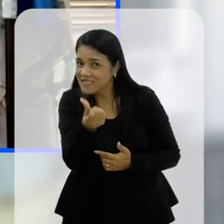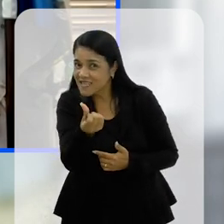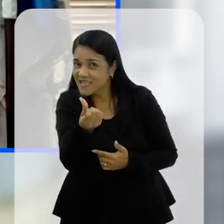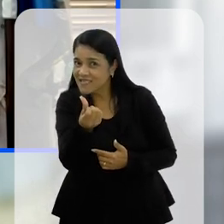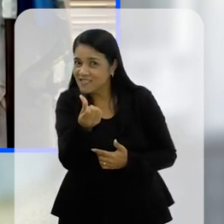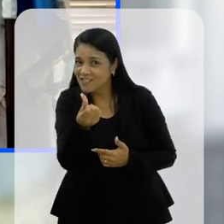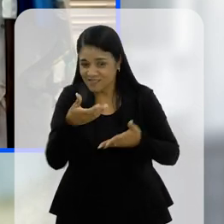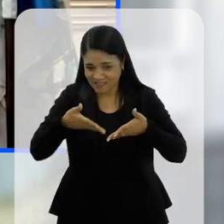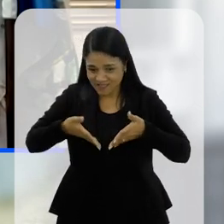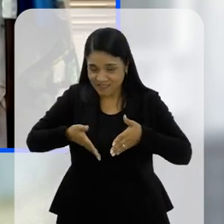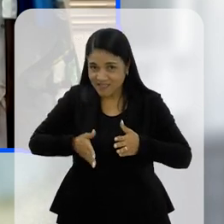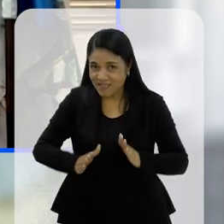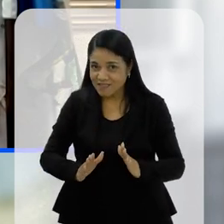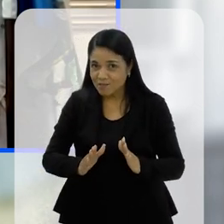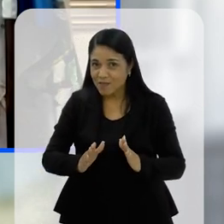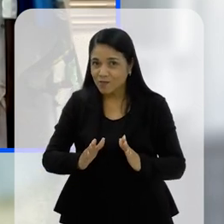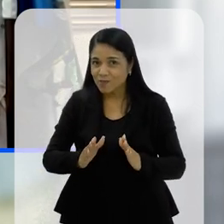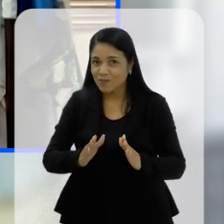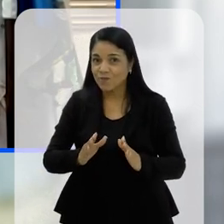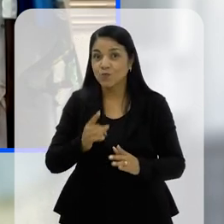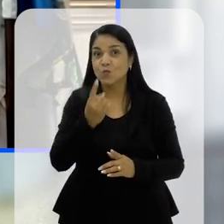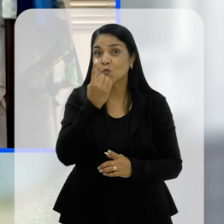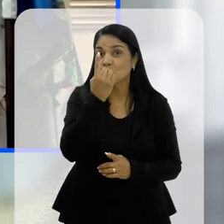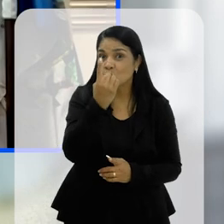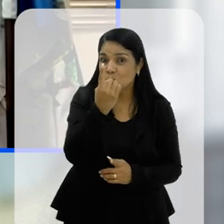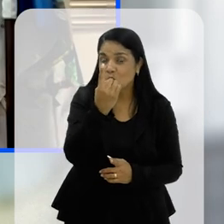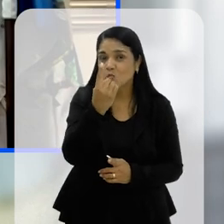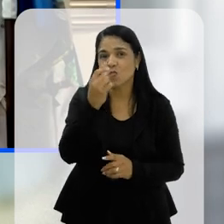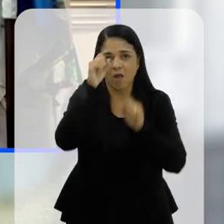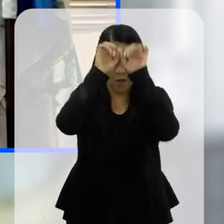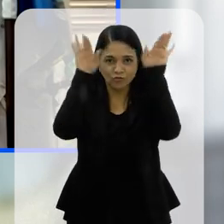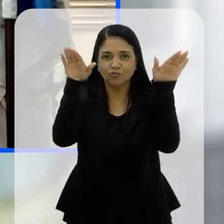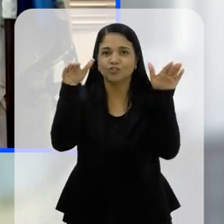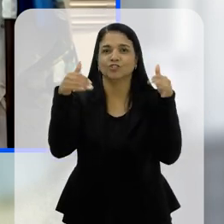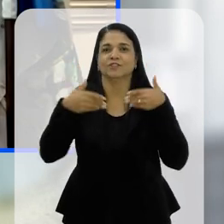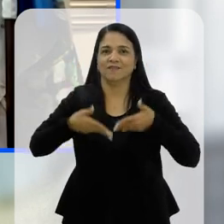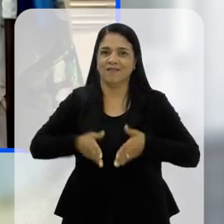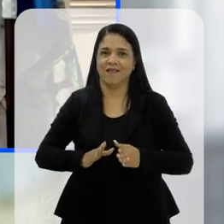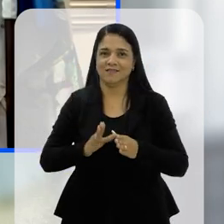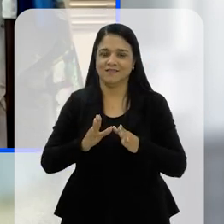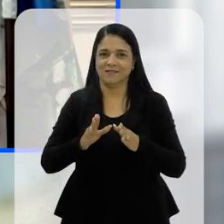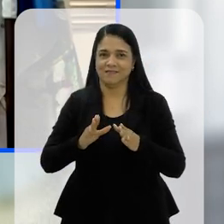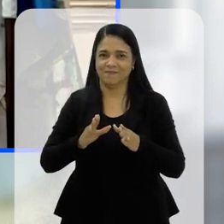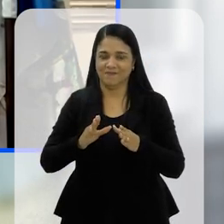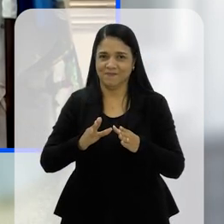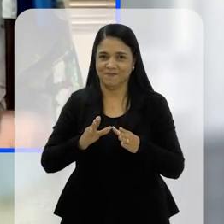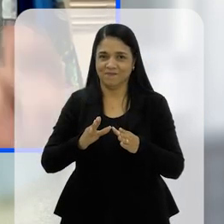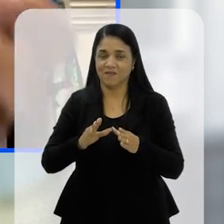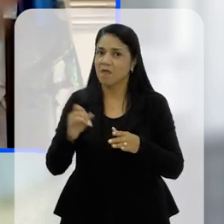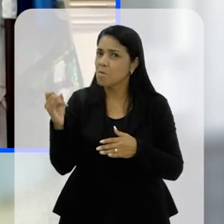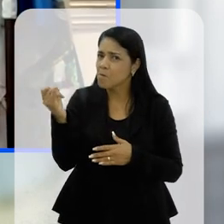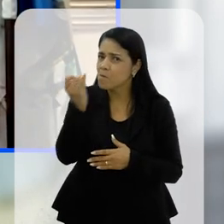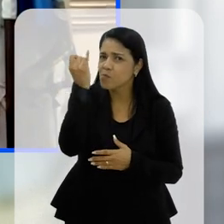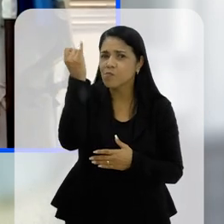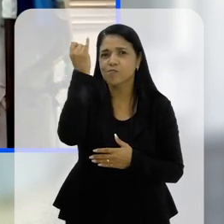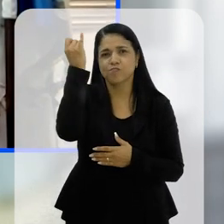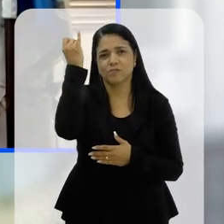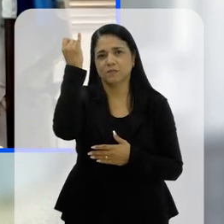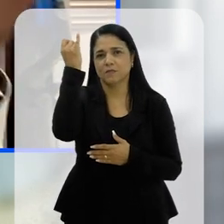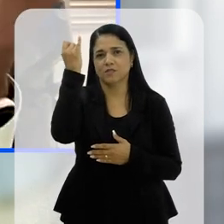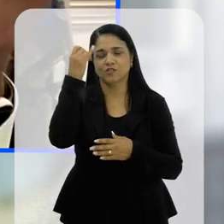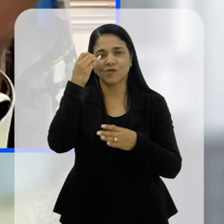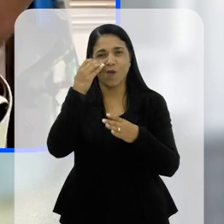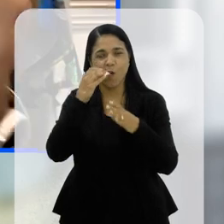36, se não me engano, 30 e poucos, né? Vem um, certo? Então, é isso que é importantíssimo,